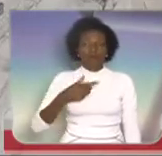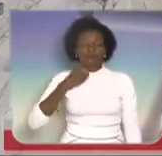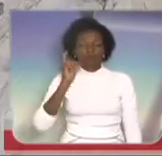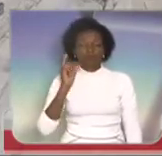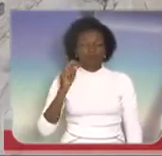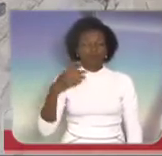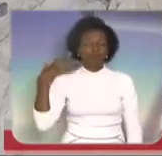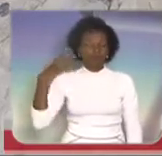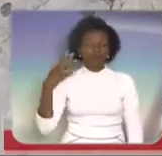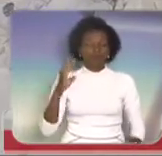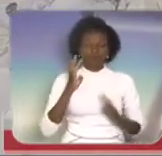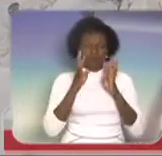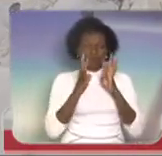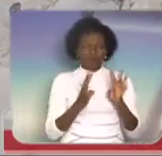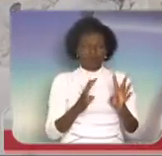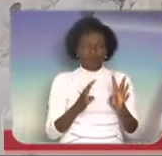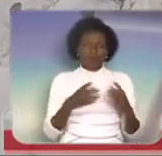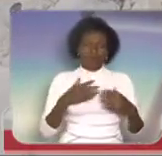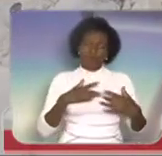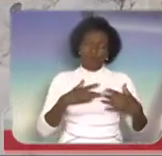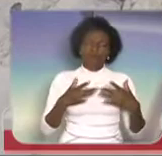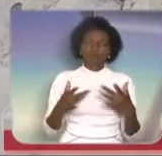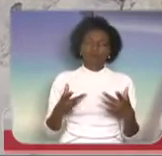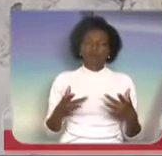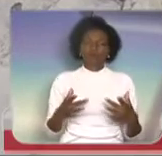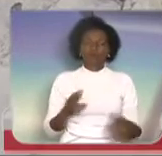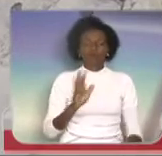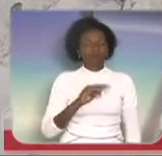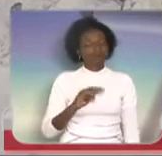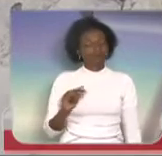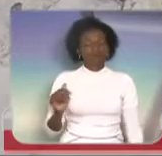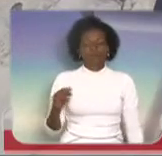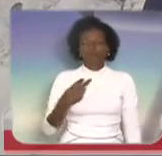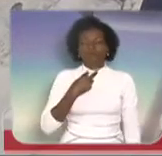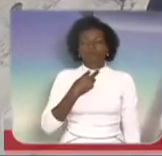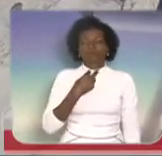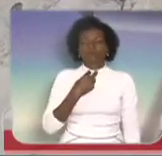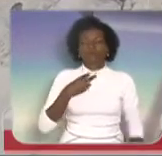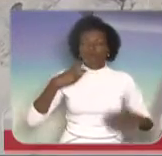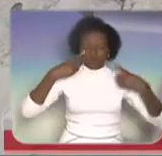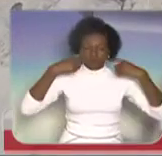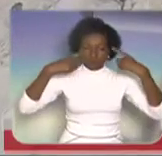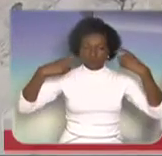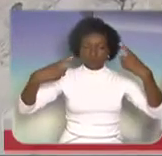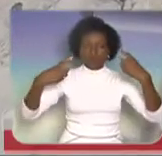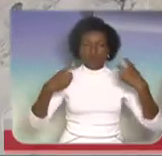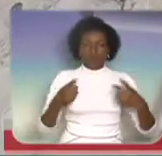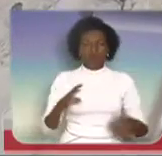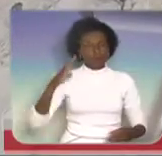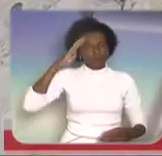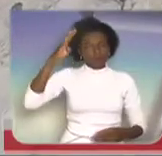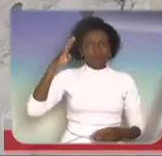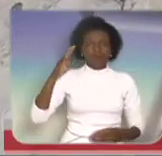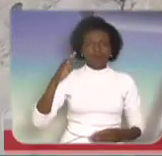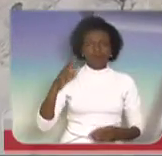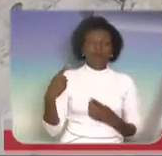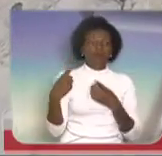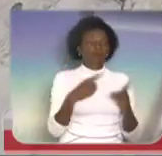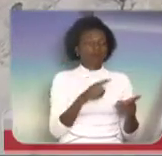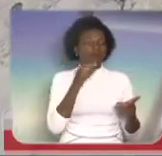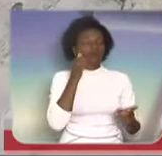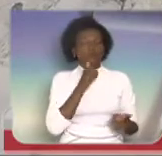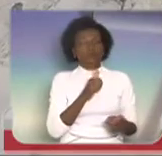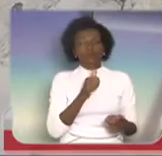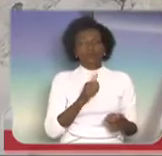ao problema que houve aí. A gente não pode usar nunca de violência, principalmente contra as mulheres.